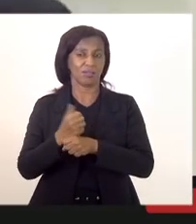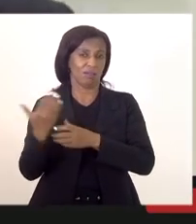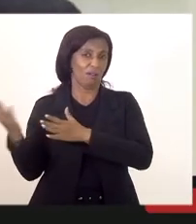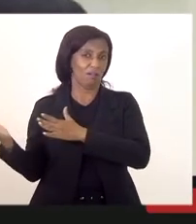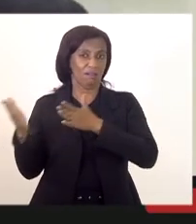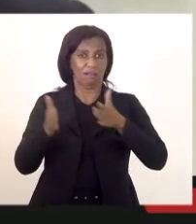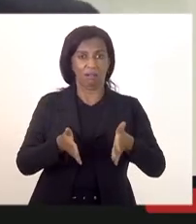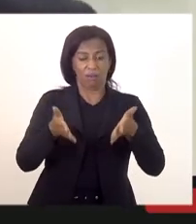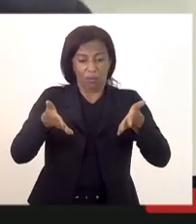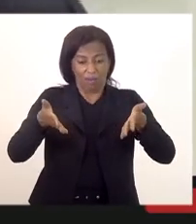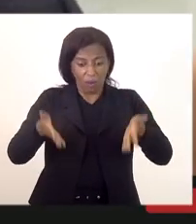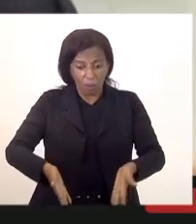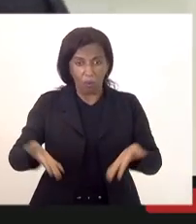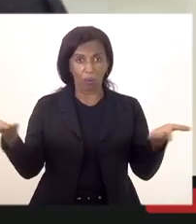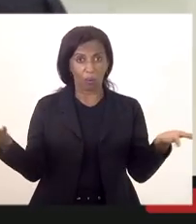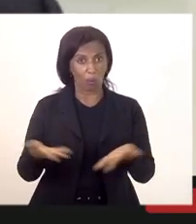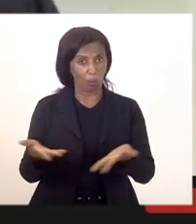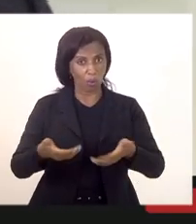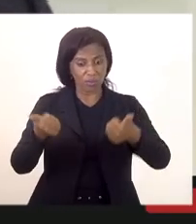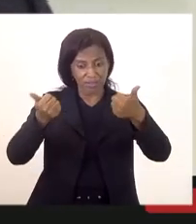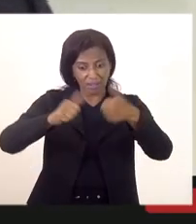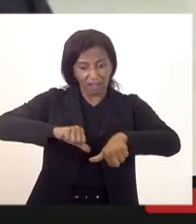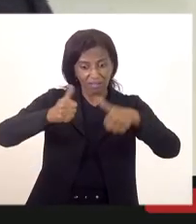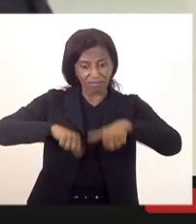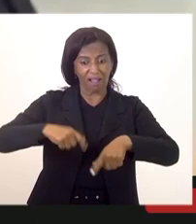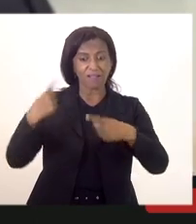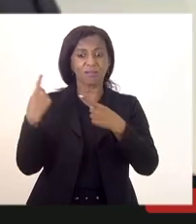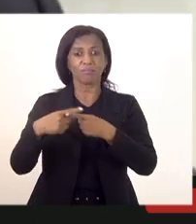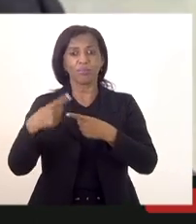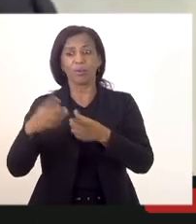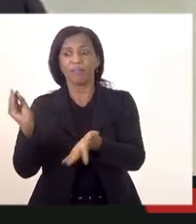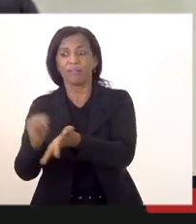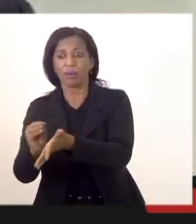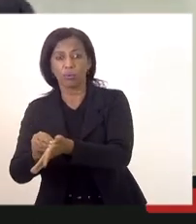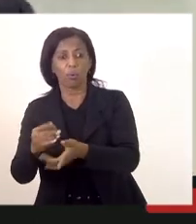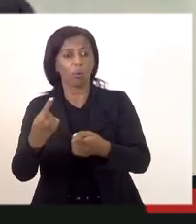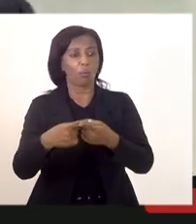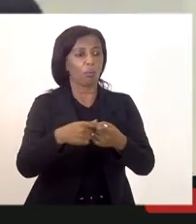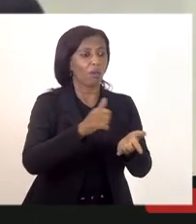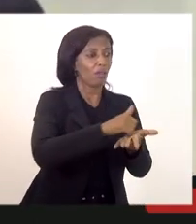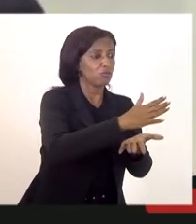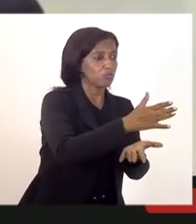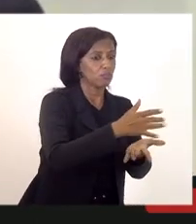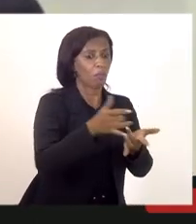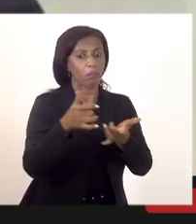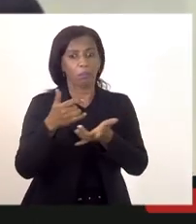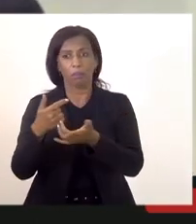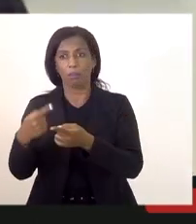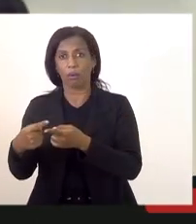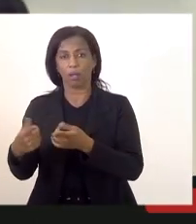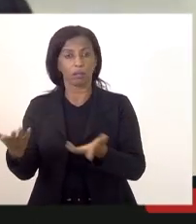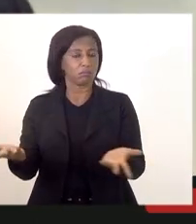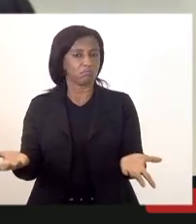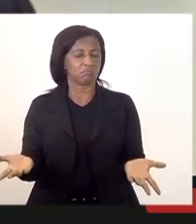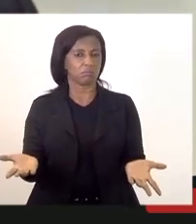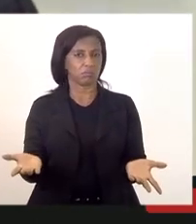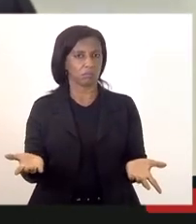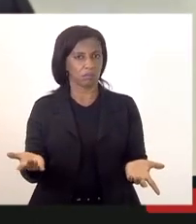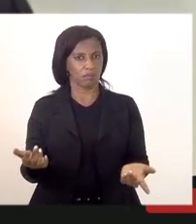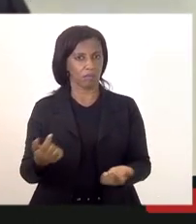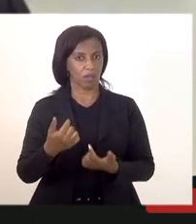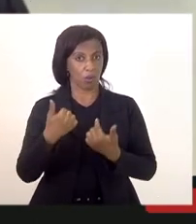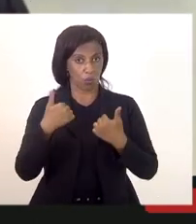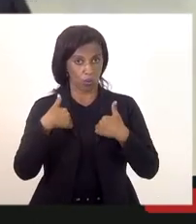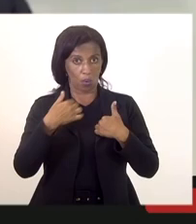ao comando hoje ficar fazendo análise do porquê publicou não publicou porquê que excluiu uma sugestão que eu vou fazer de forma a